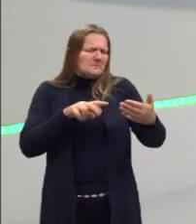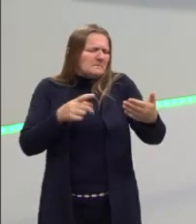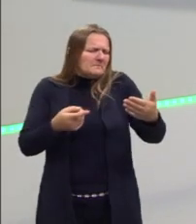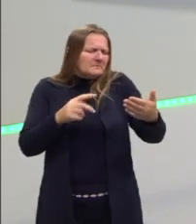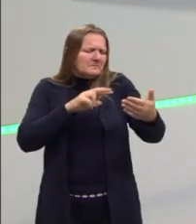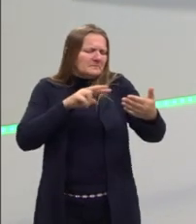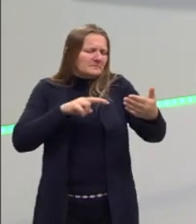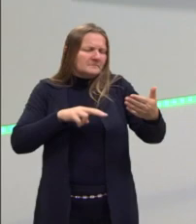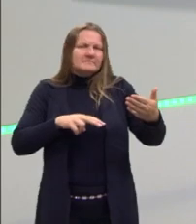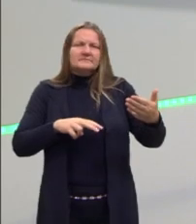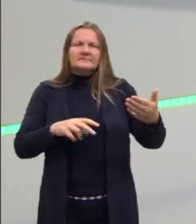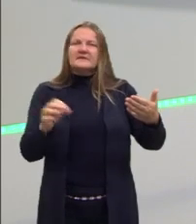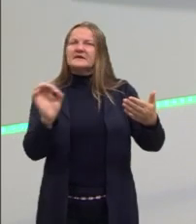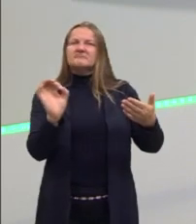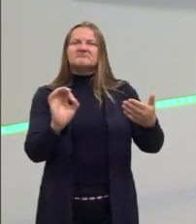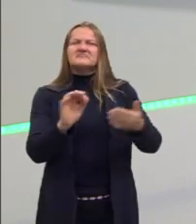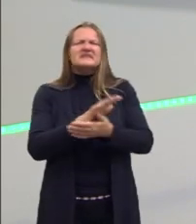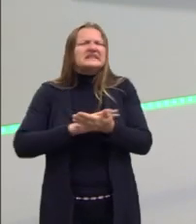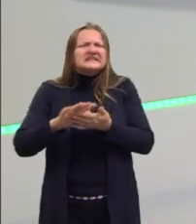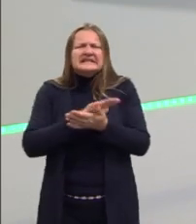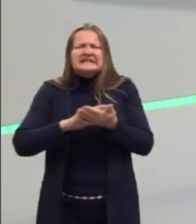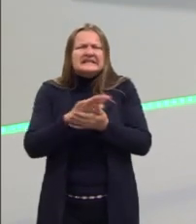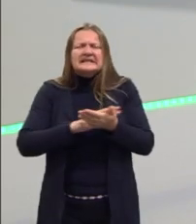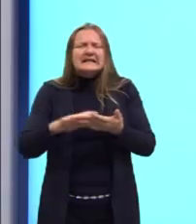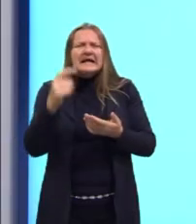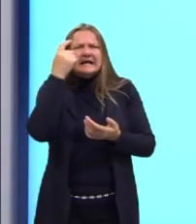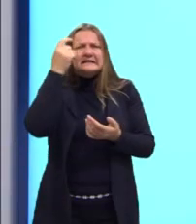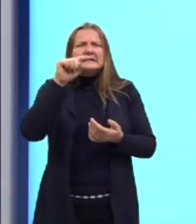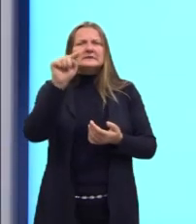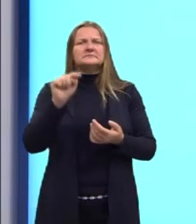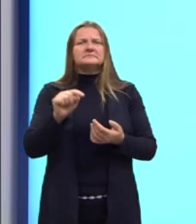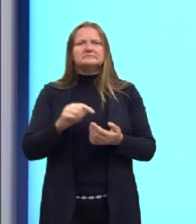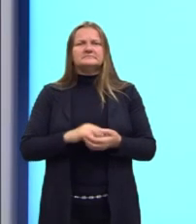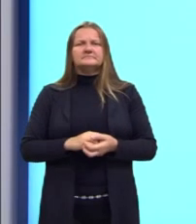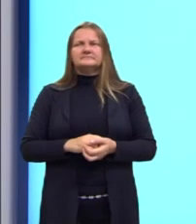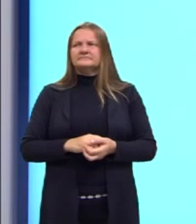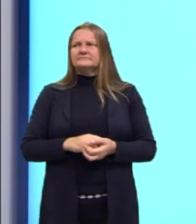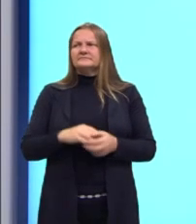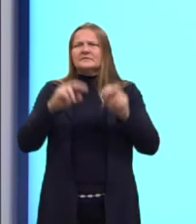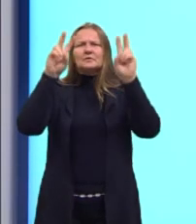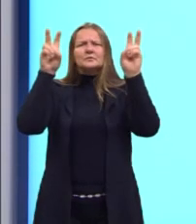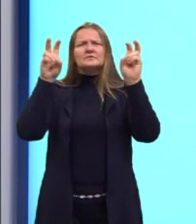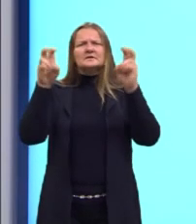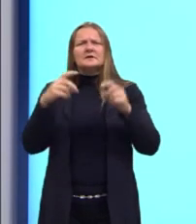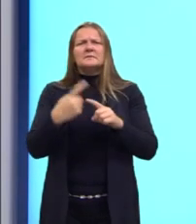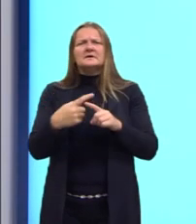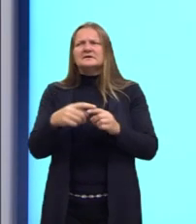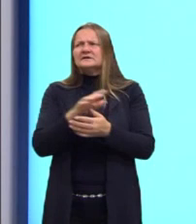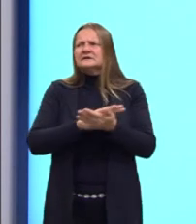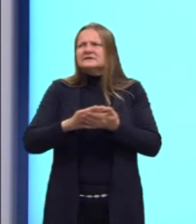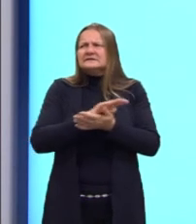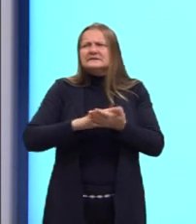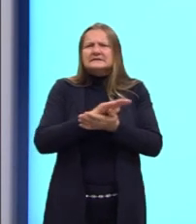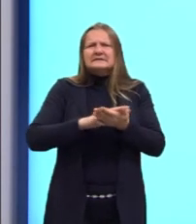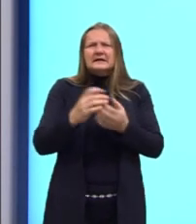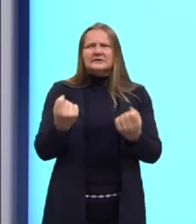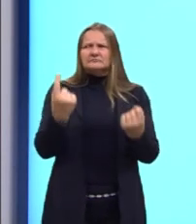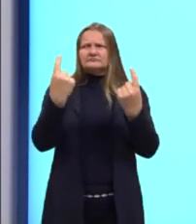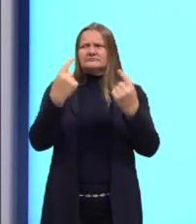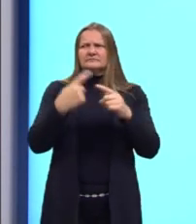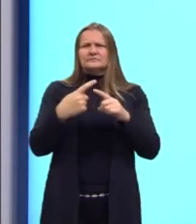eu tenho nada que desperte reflexão em relação aos argumentos dessa temática. Então, se eu tenho nada que desperta